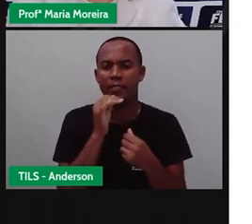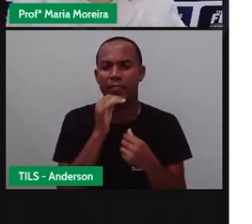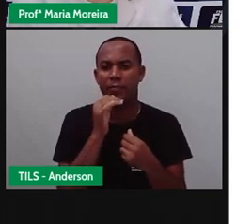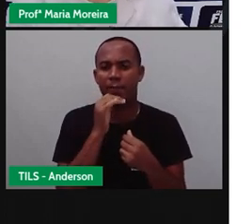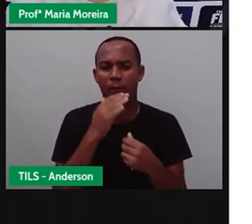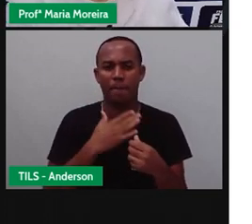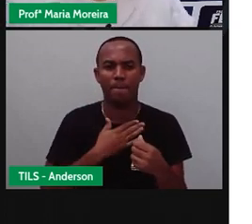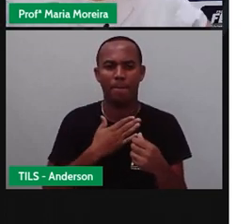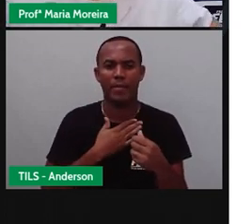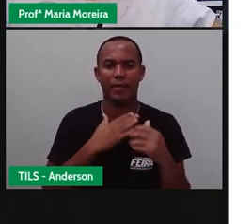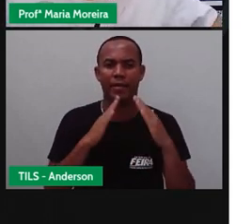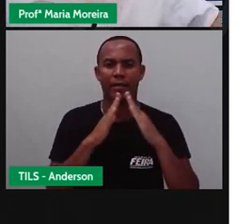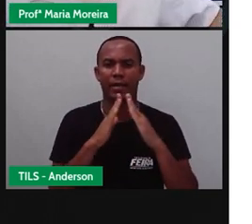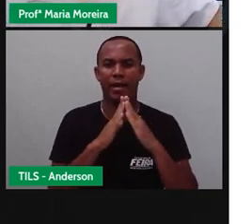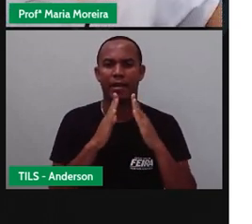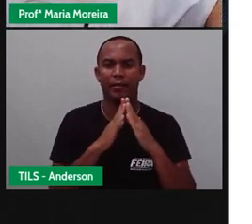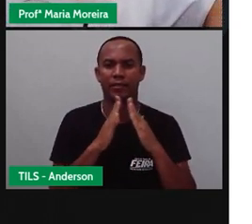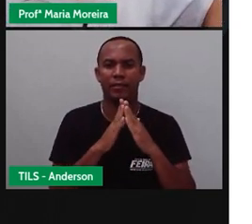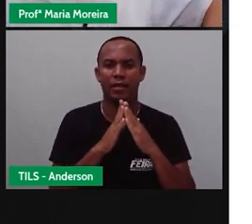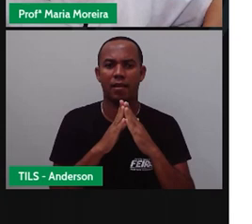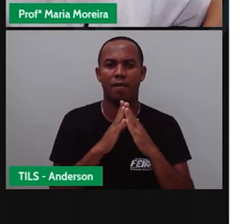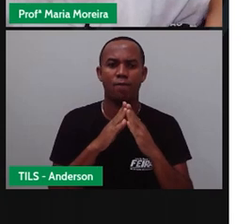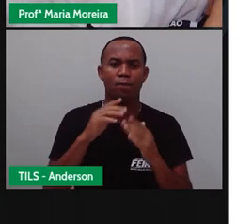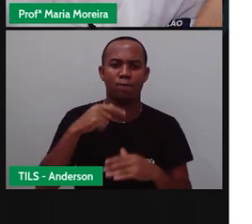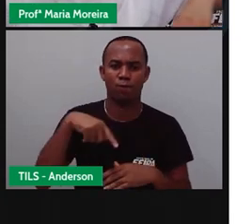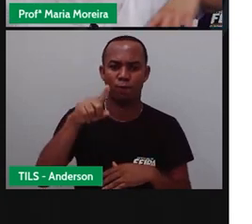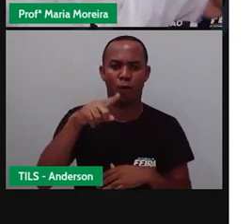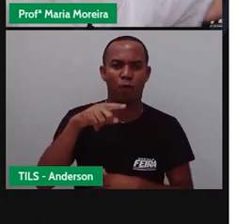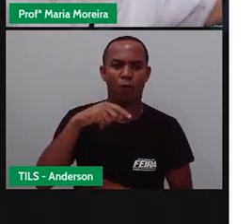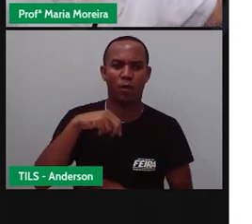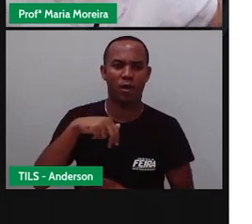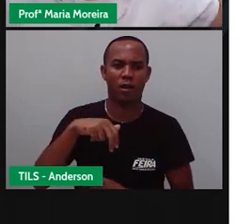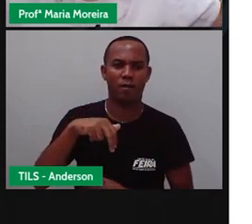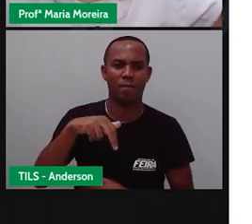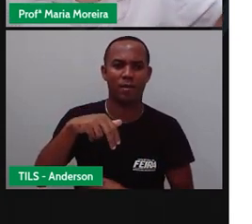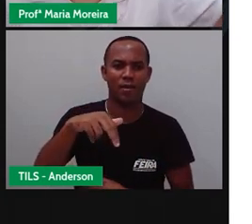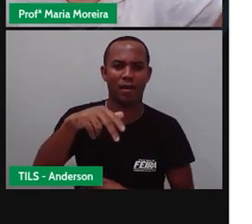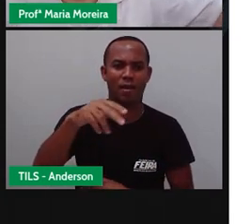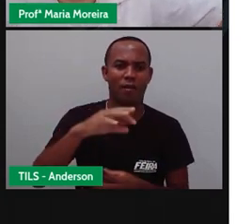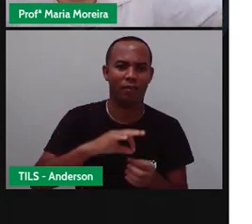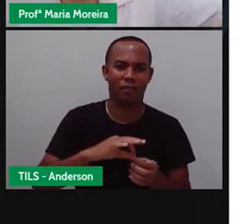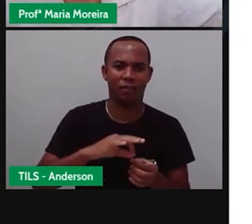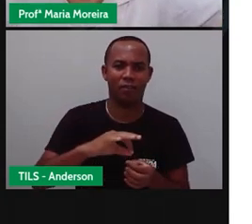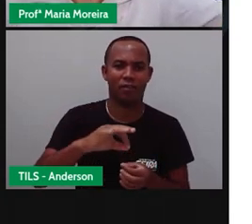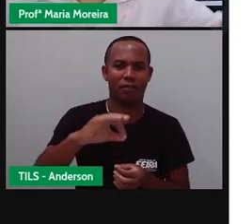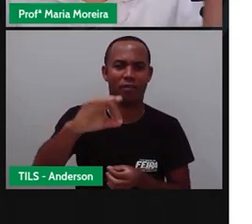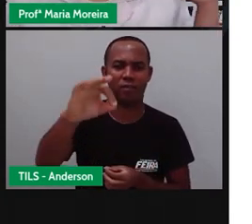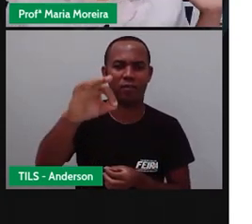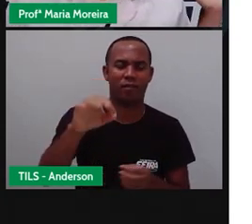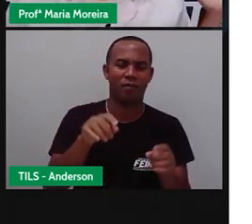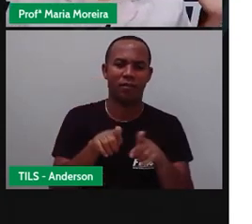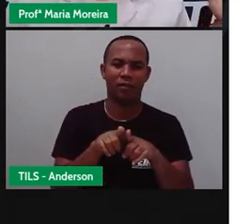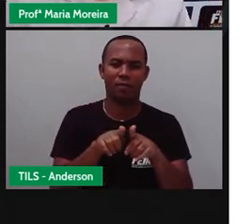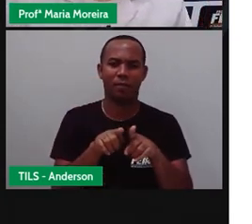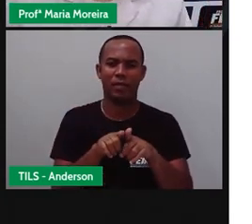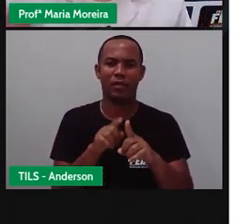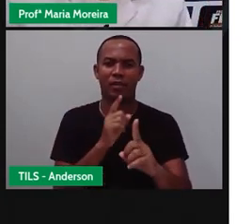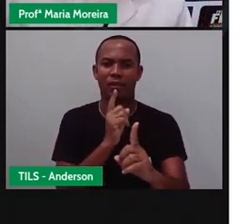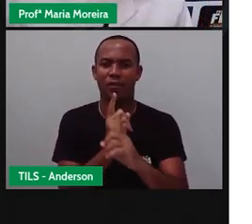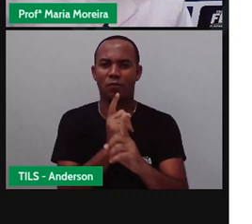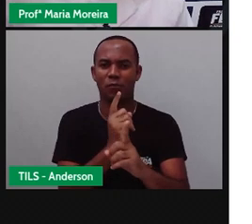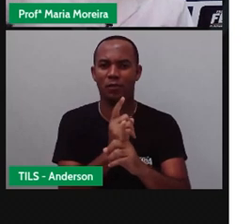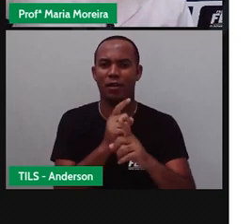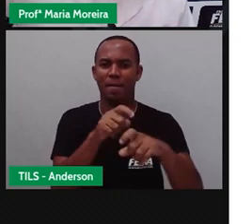que é a minha moradia, e vou caminhar, tipo, 100 metros e já vou encontrar o quê? Uma plantação. Eu não